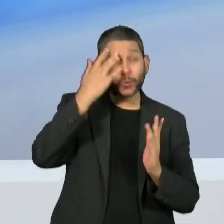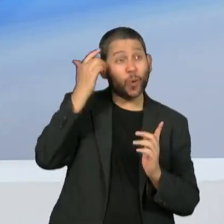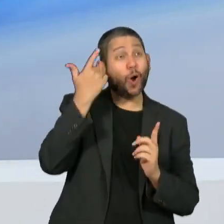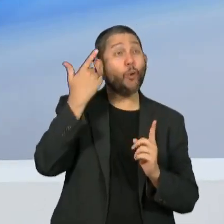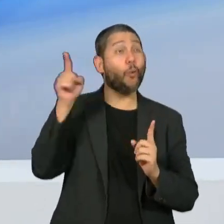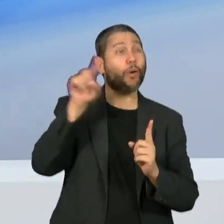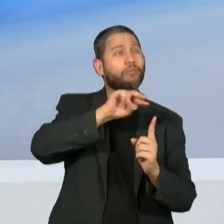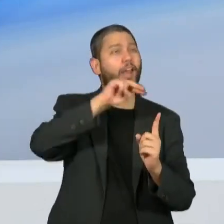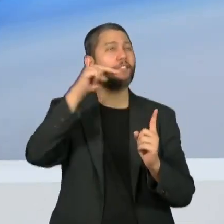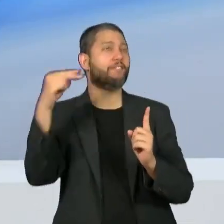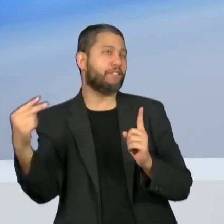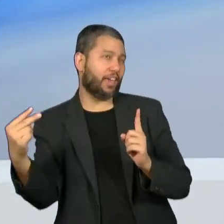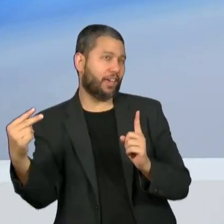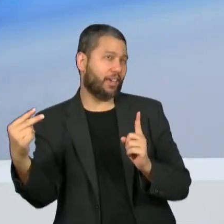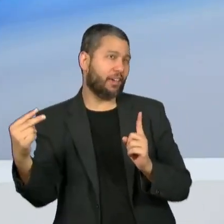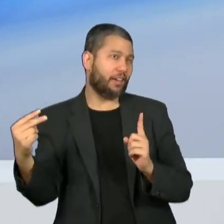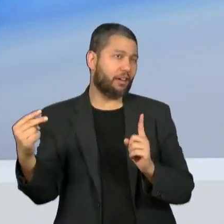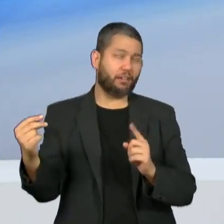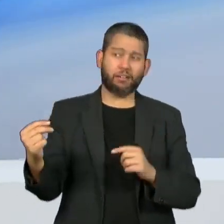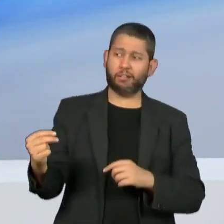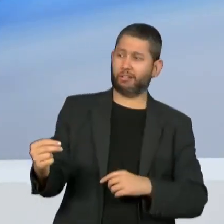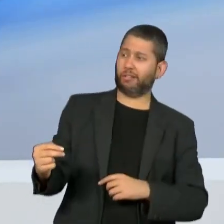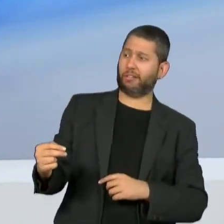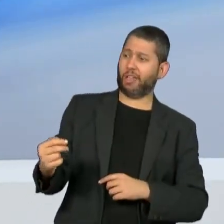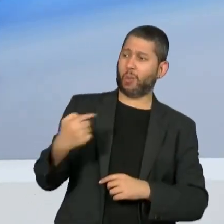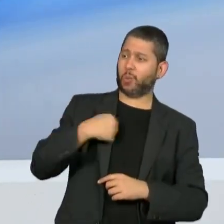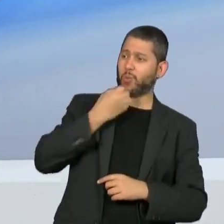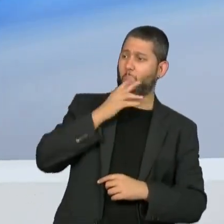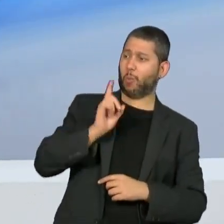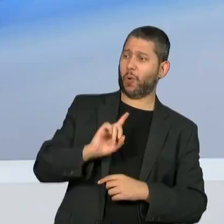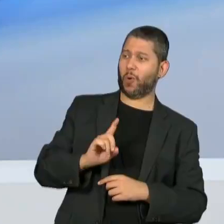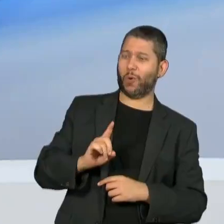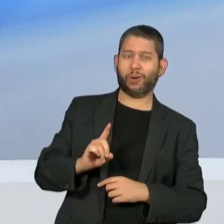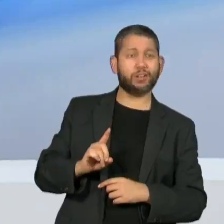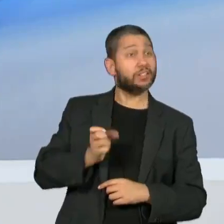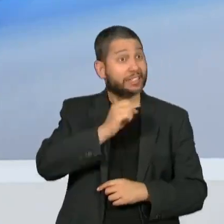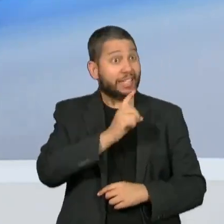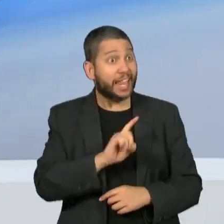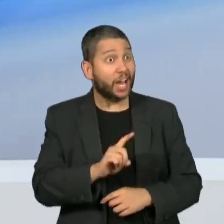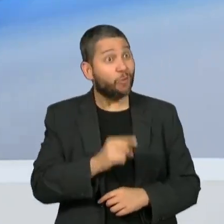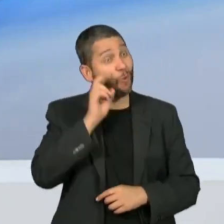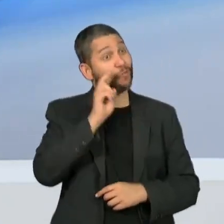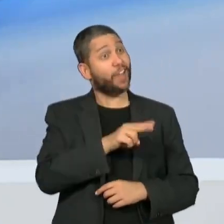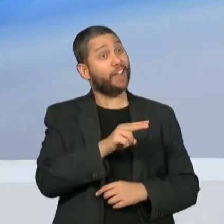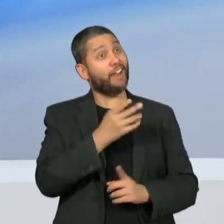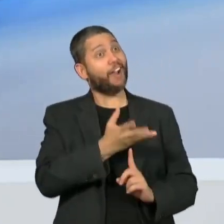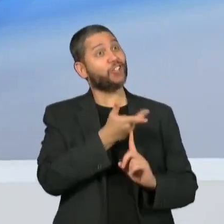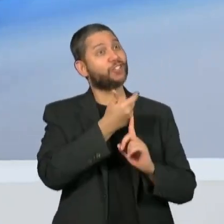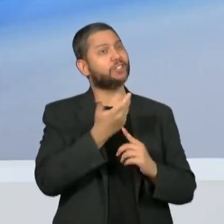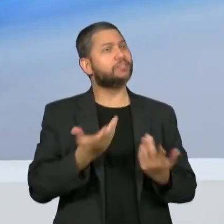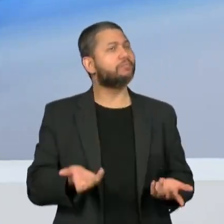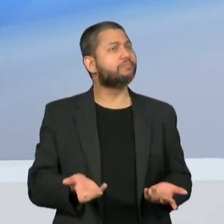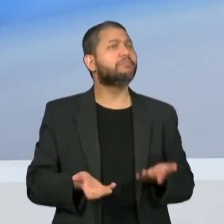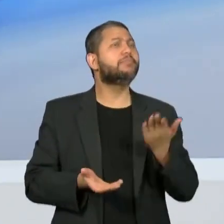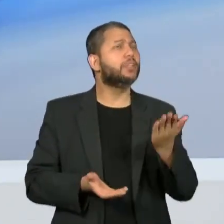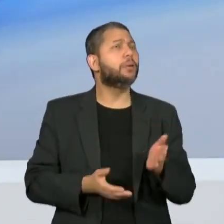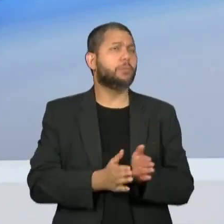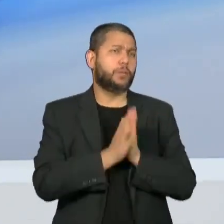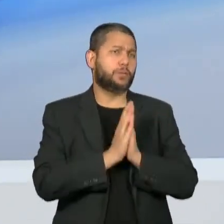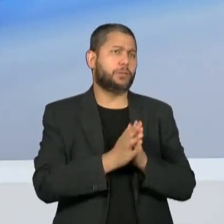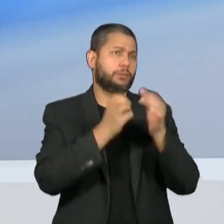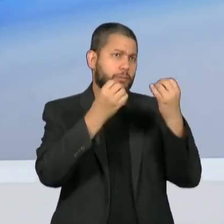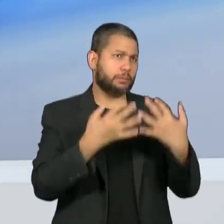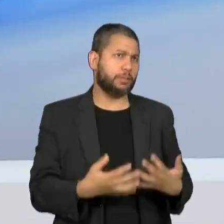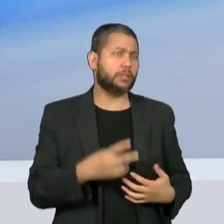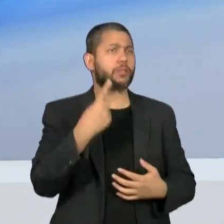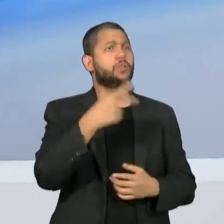outro para dizer que ela não é, na verdade, uma boa pintora, nós acompanharíamos ali uma artista. Queria que você falasse um pouco sobre